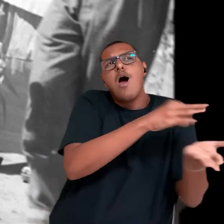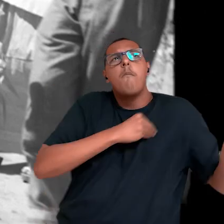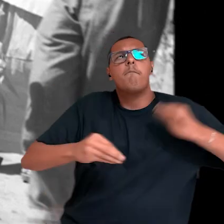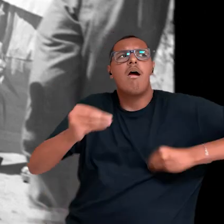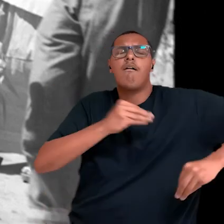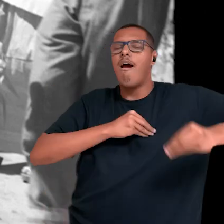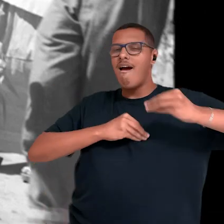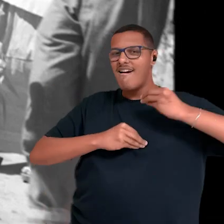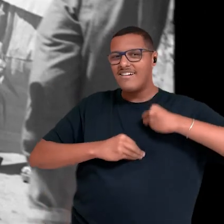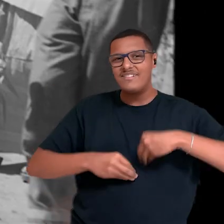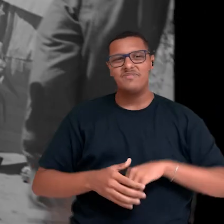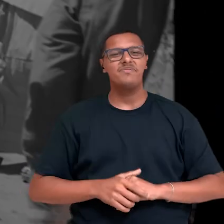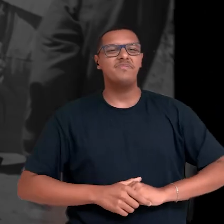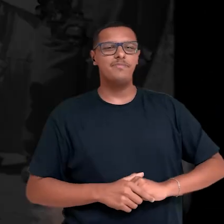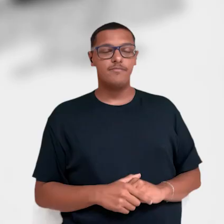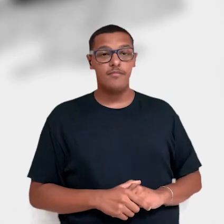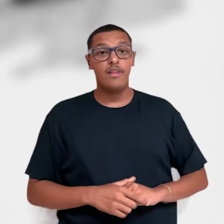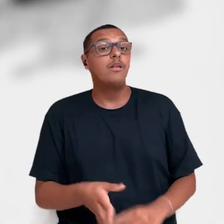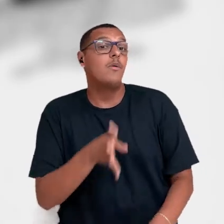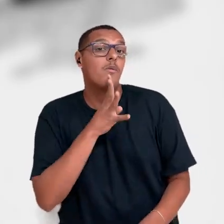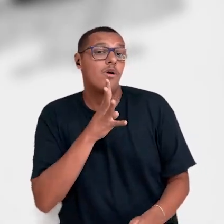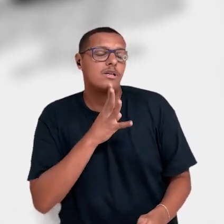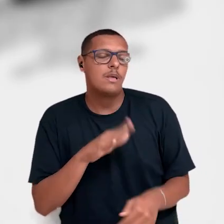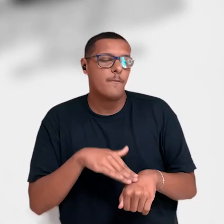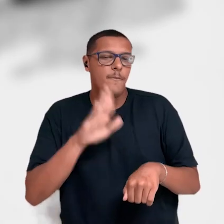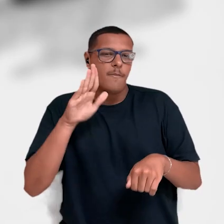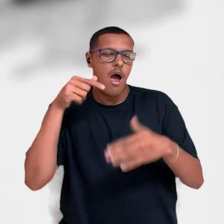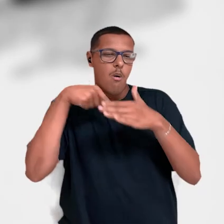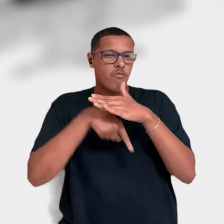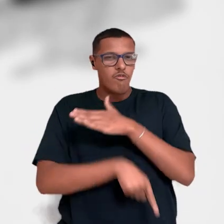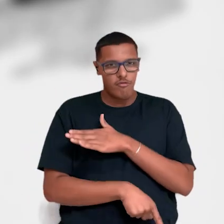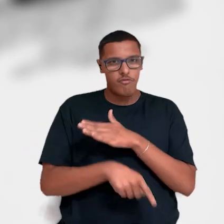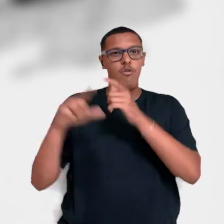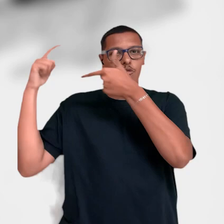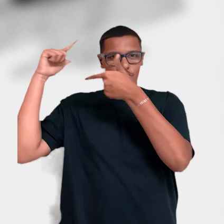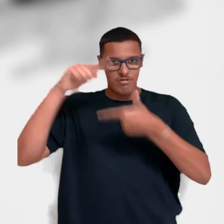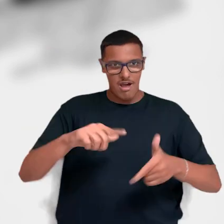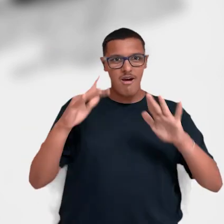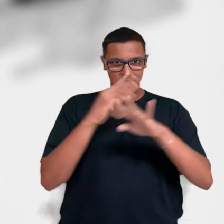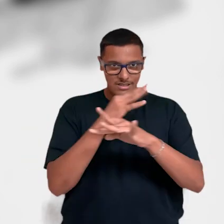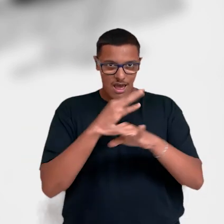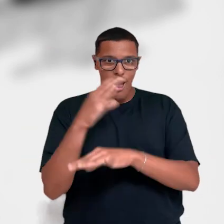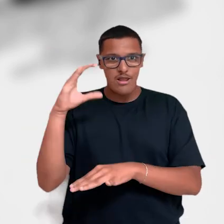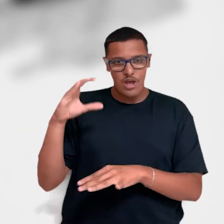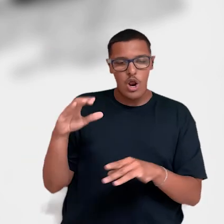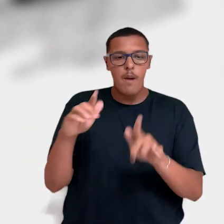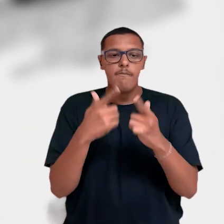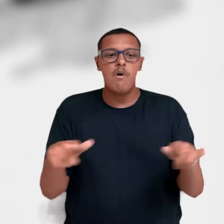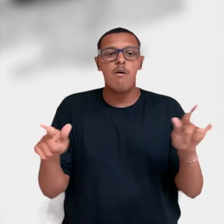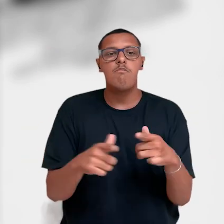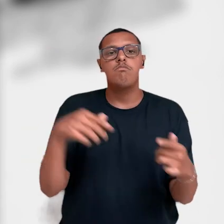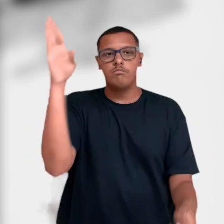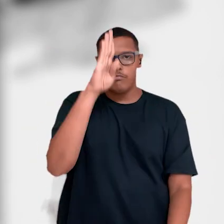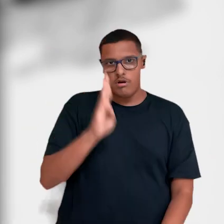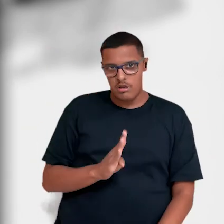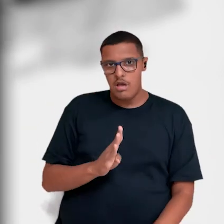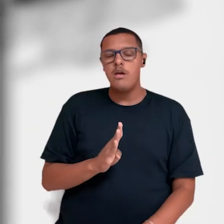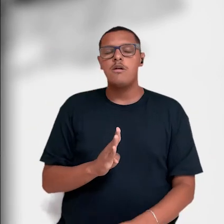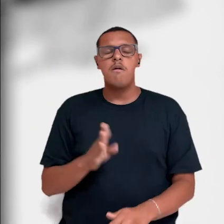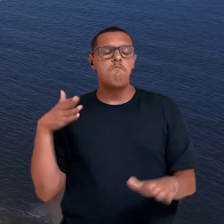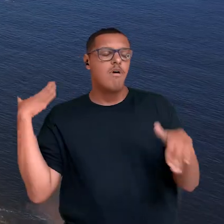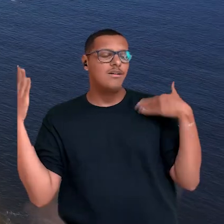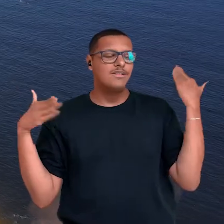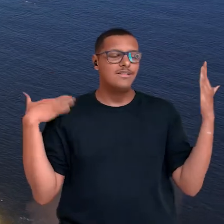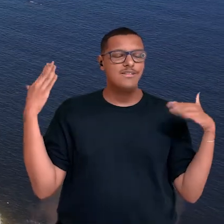E para conhecer um pouco mais do legado que ela deixou para a cidade e para a música brasileira,